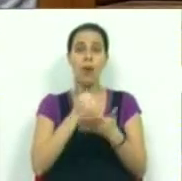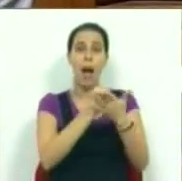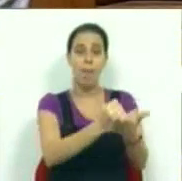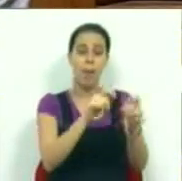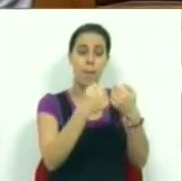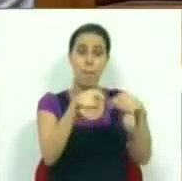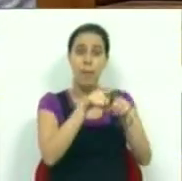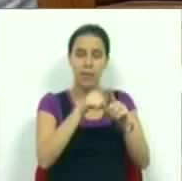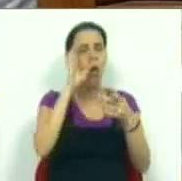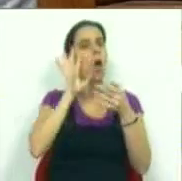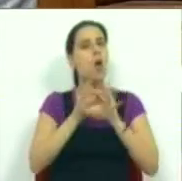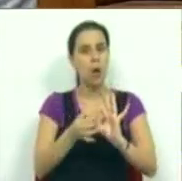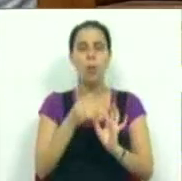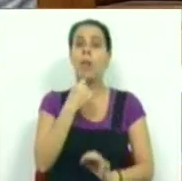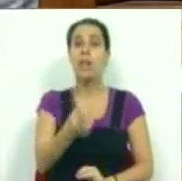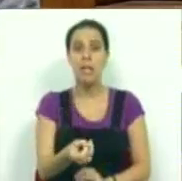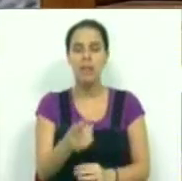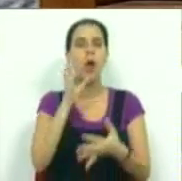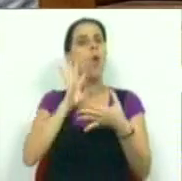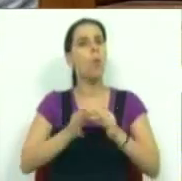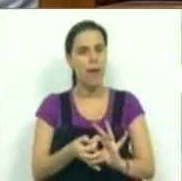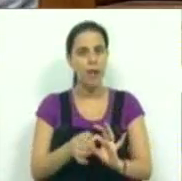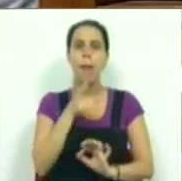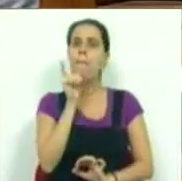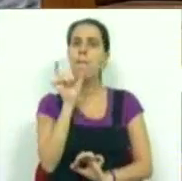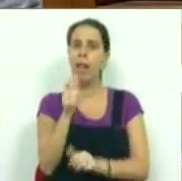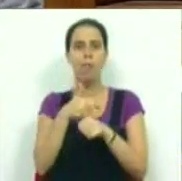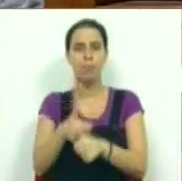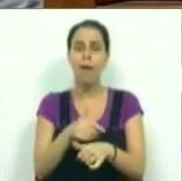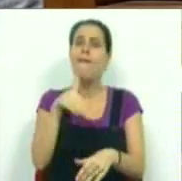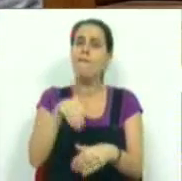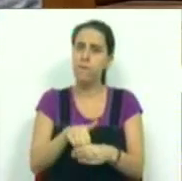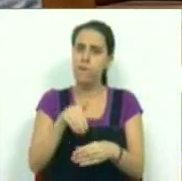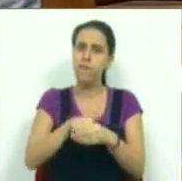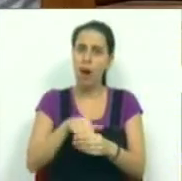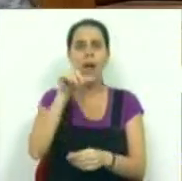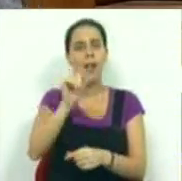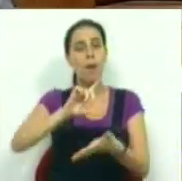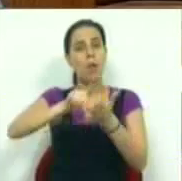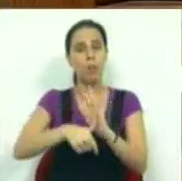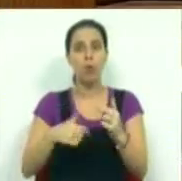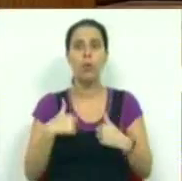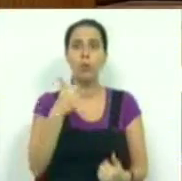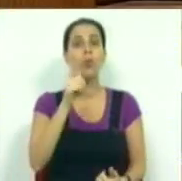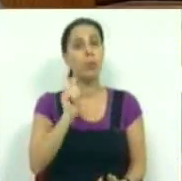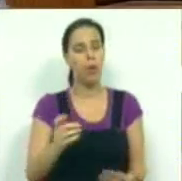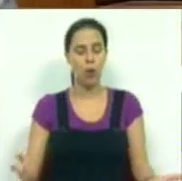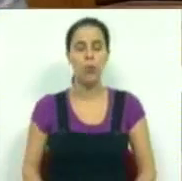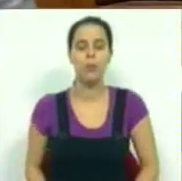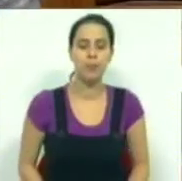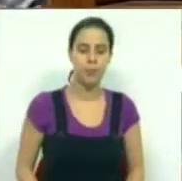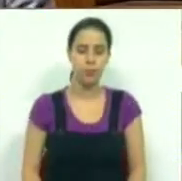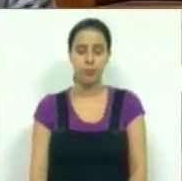sejam coerentes com o que disseram, sejam coerentes com a sua palavra e votem também os projetos do Bloco de Esquerda.